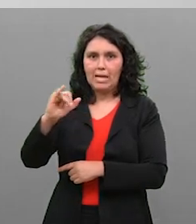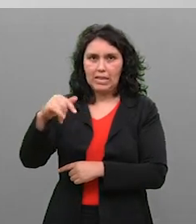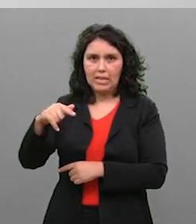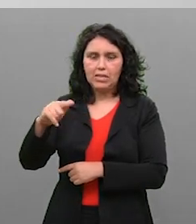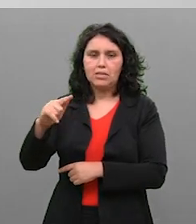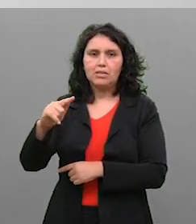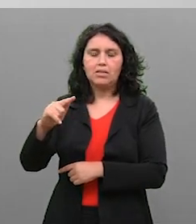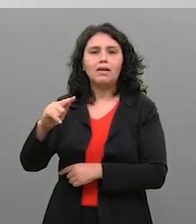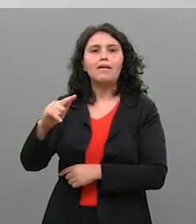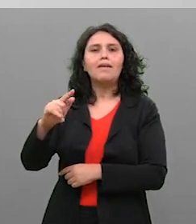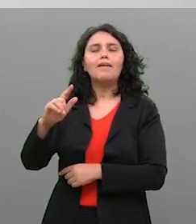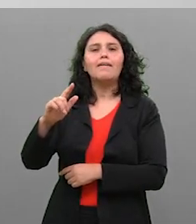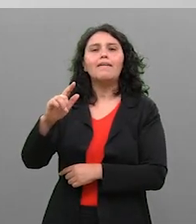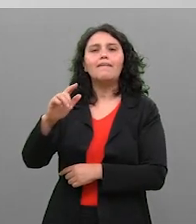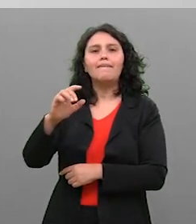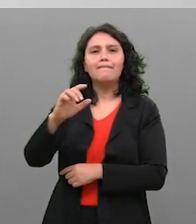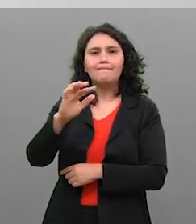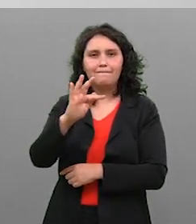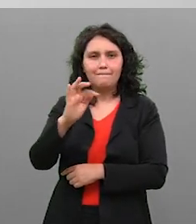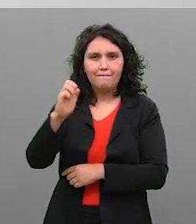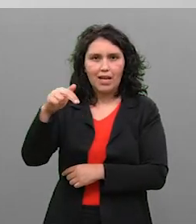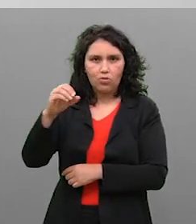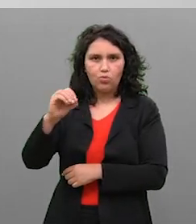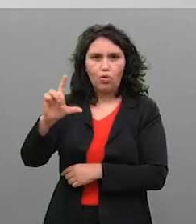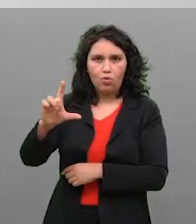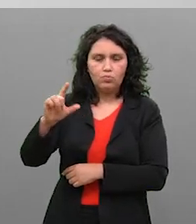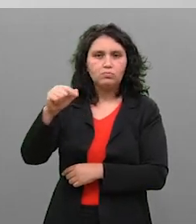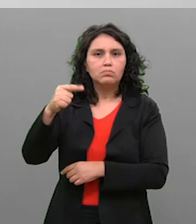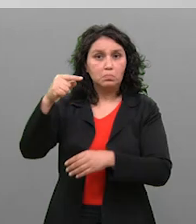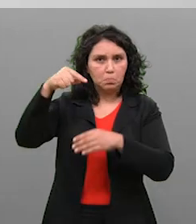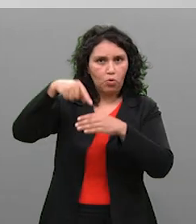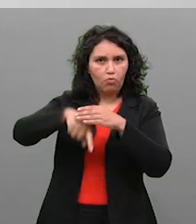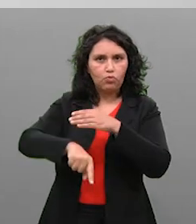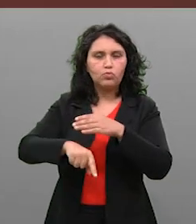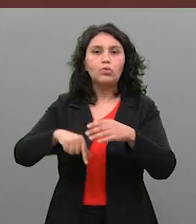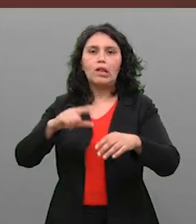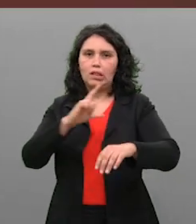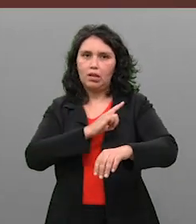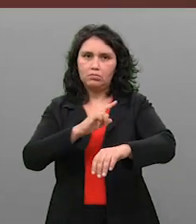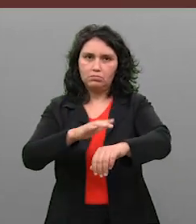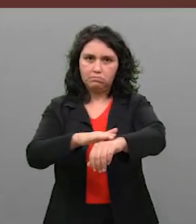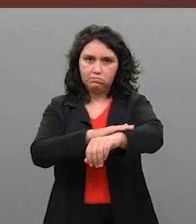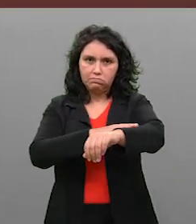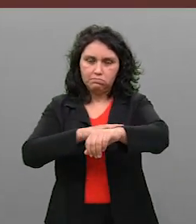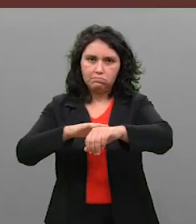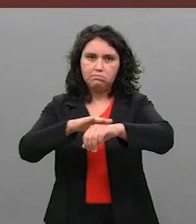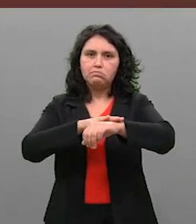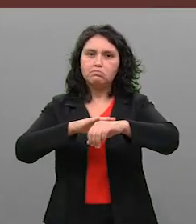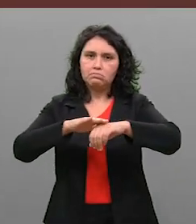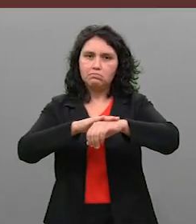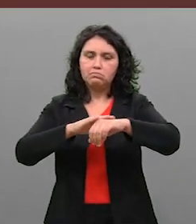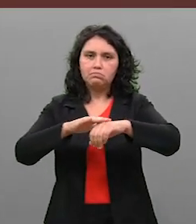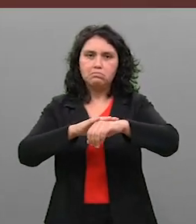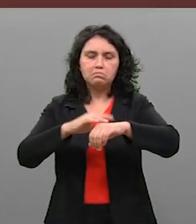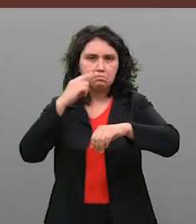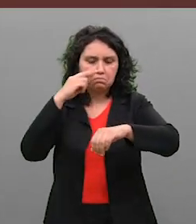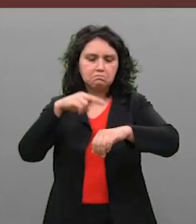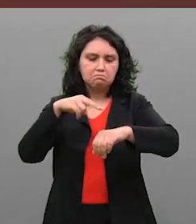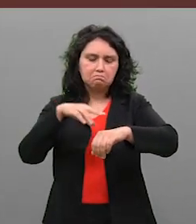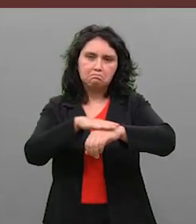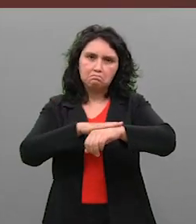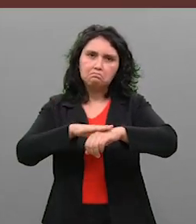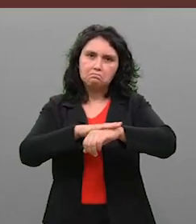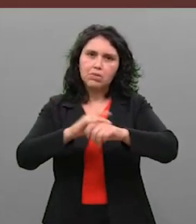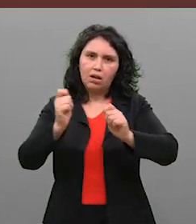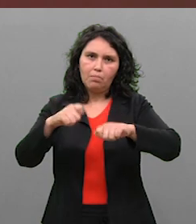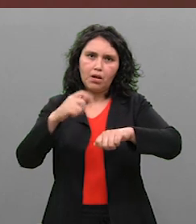Se a gente for olhar as camadas da pele, a gente tem a parte de cima, que é a epiderme, que é onde a gente enxerga a olho nu,